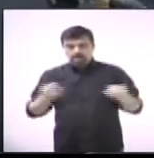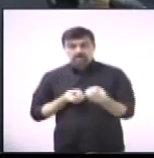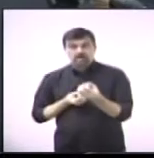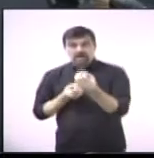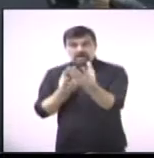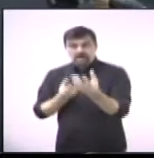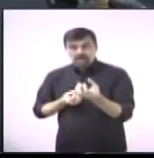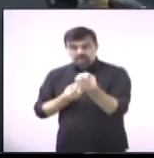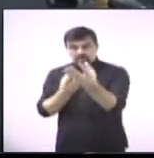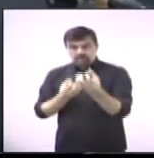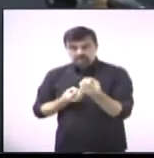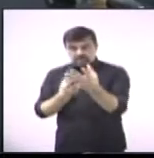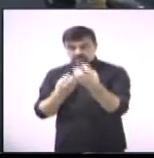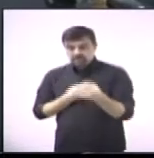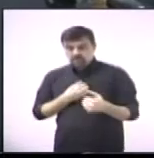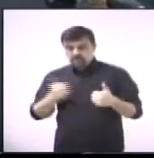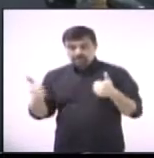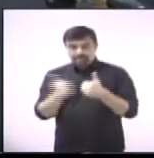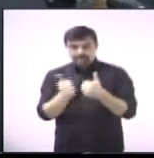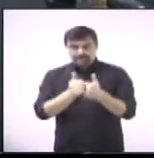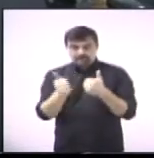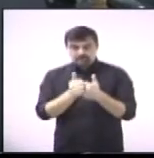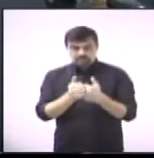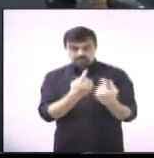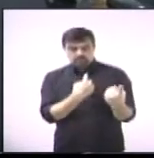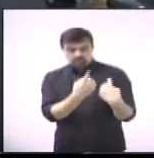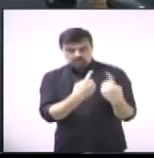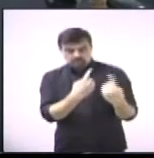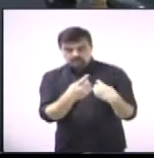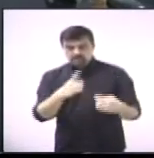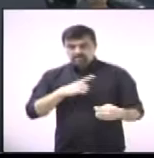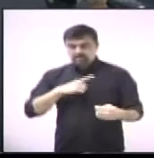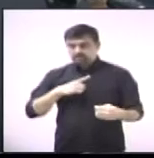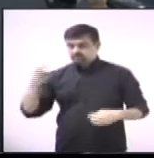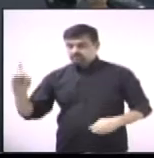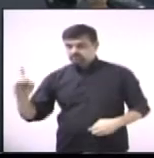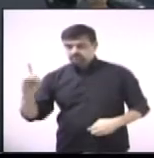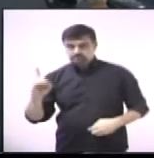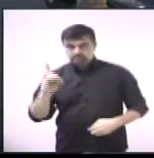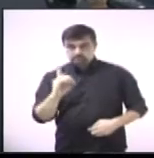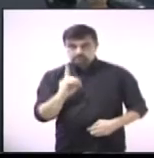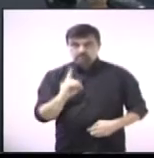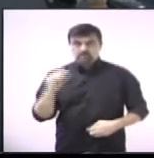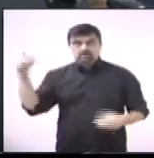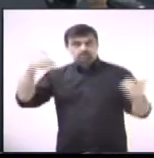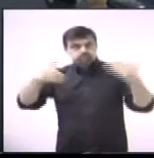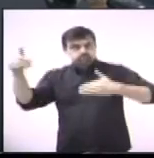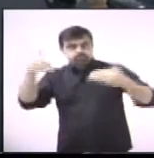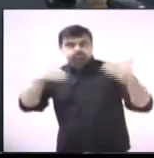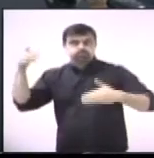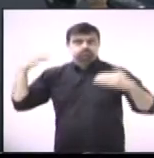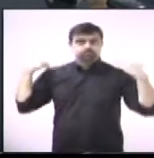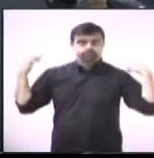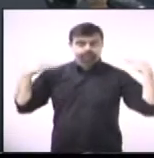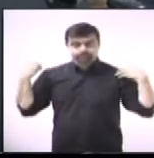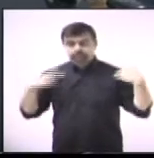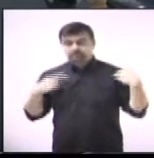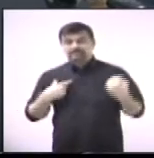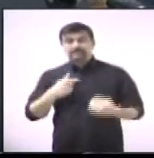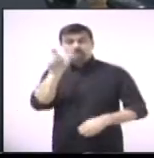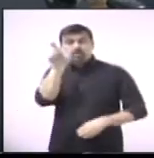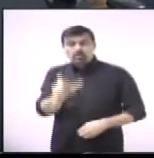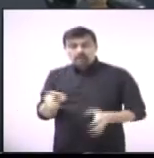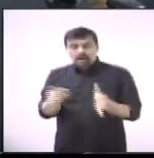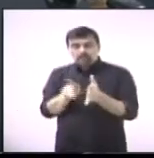no complexo rodoviária Shopping para atender munícipes e visitantes. 381